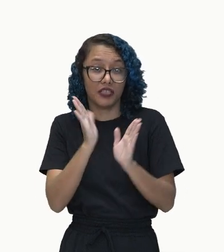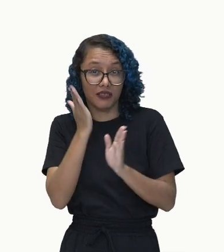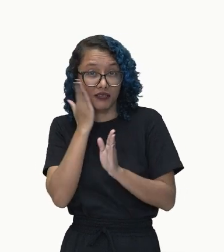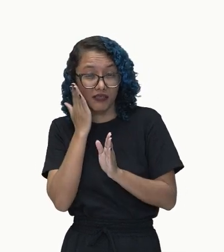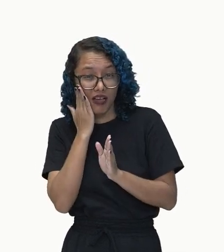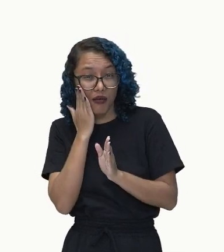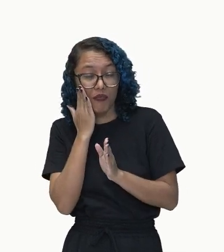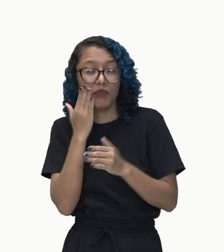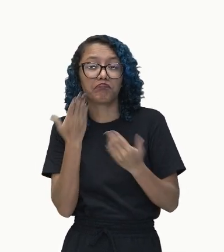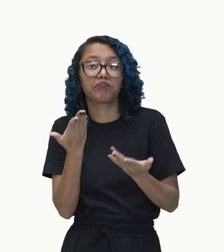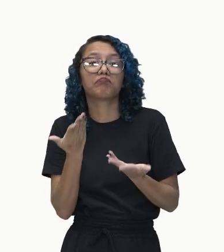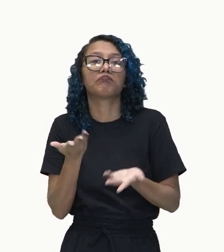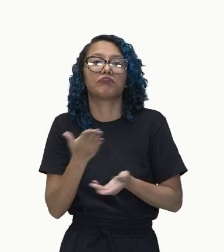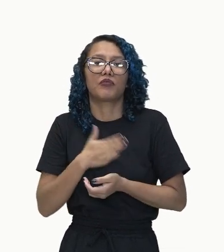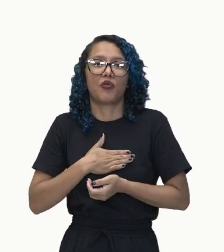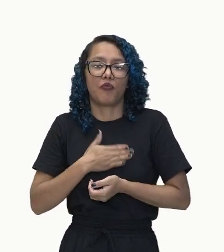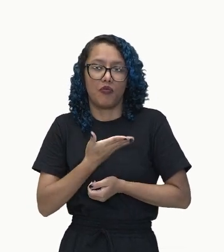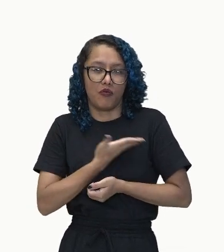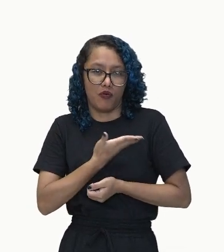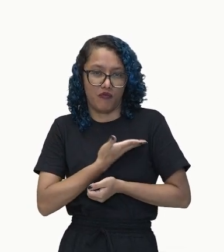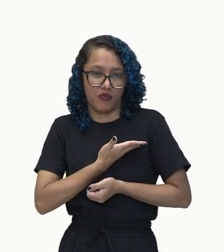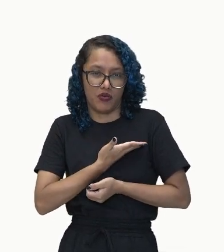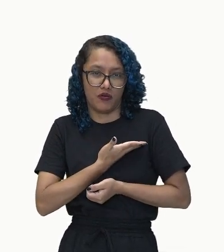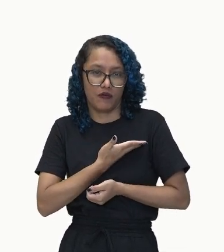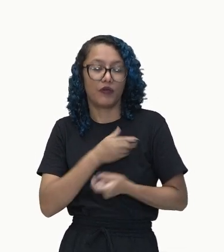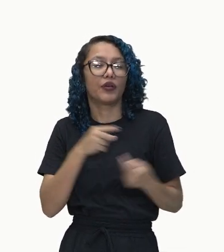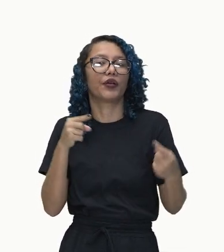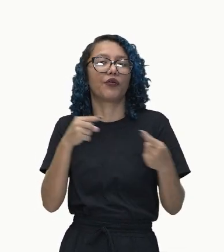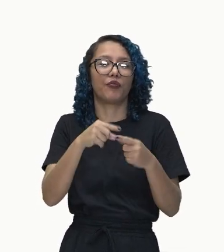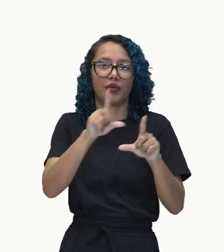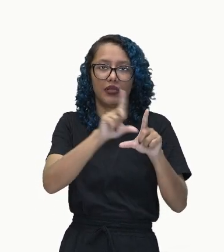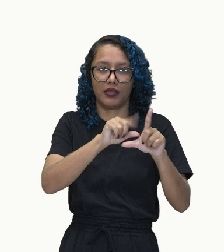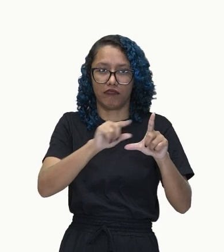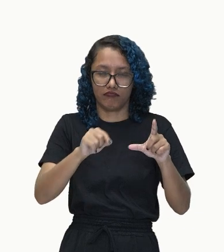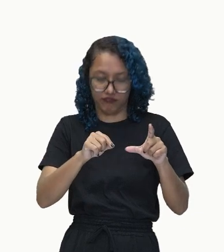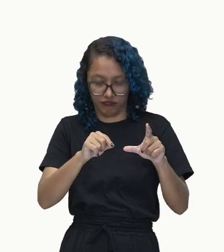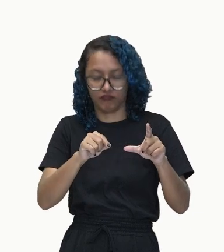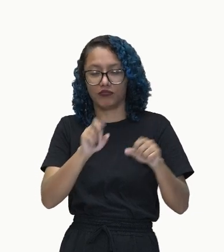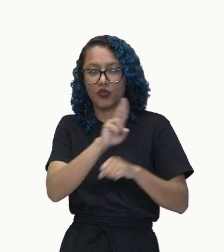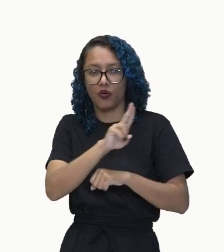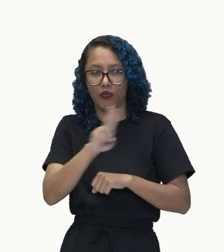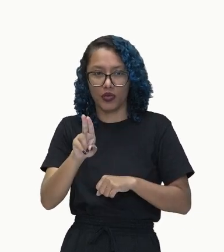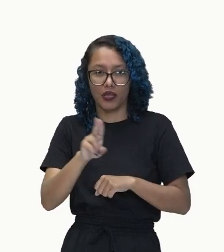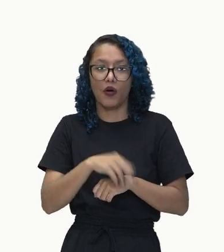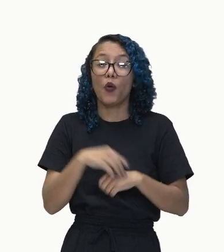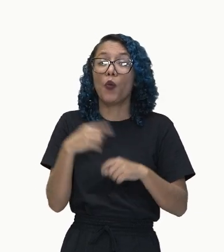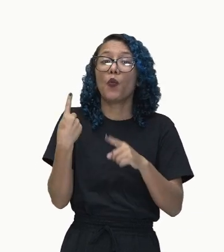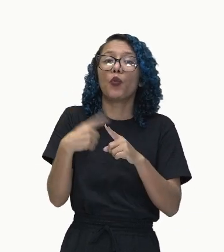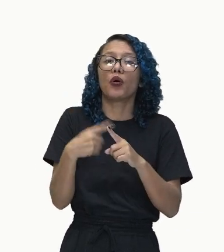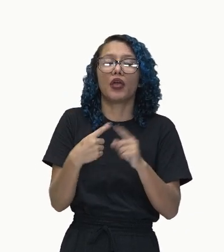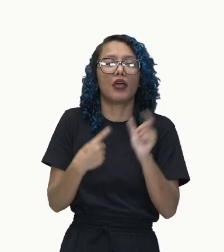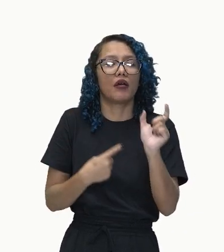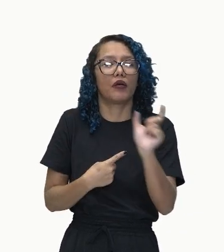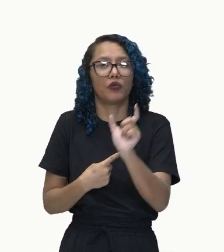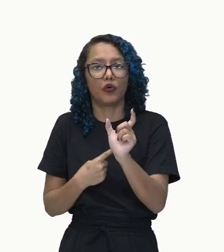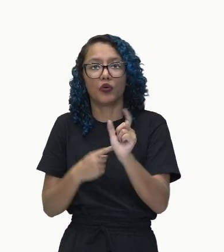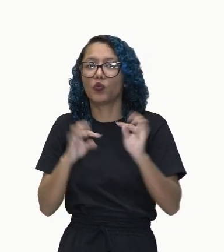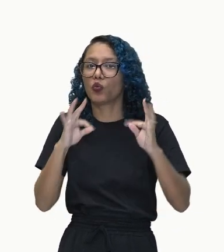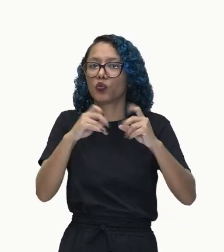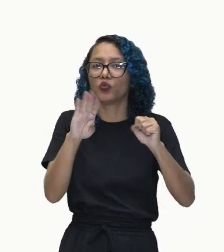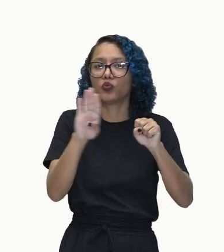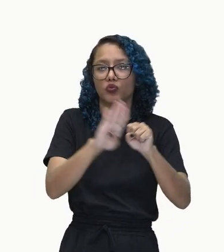Temos ali o sintagma nominal. Porque amigo é um substantivo. Comprou dois lápis. Sintagma verbal.